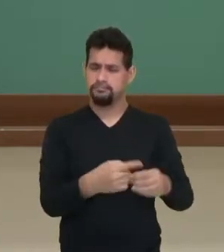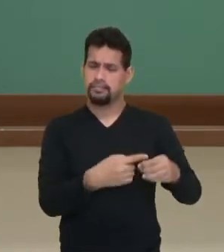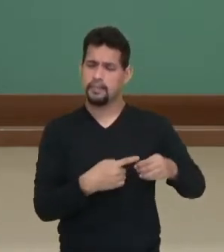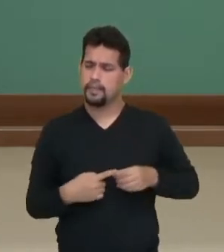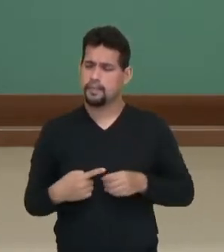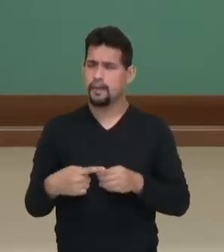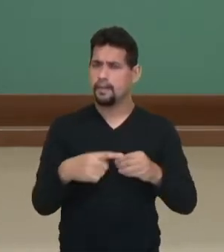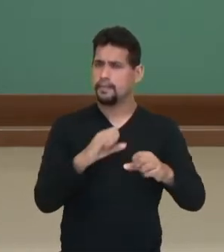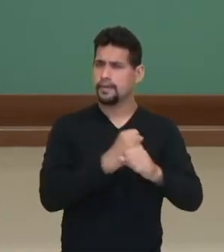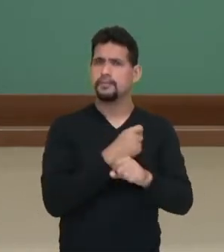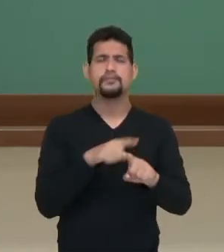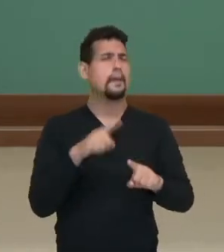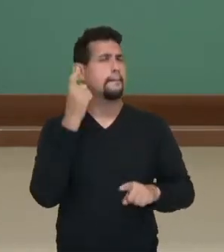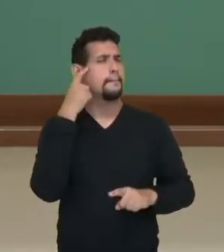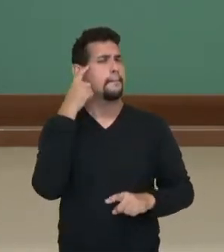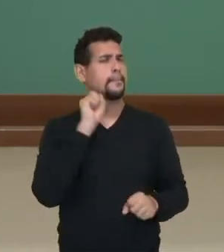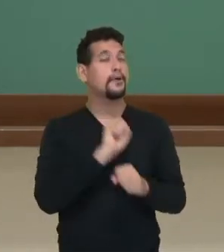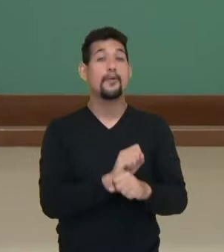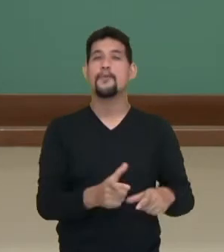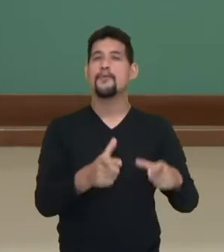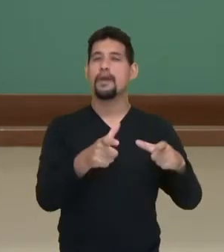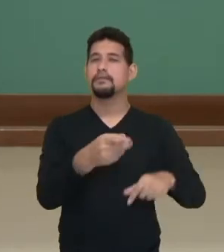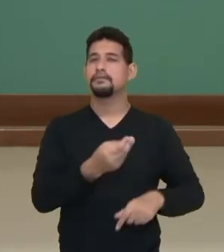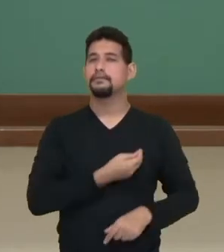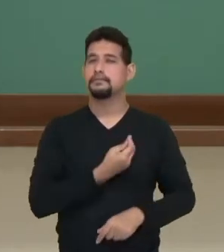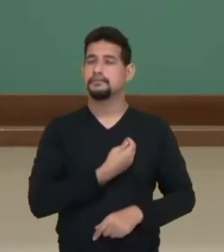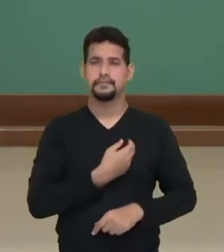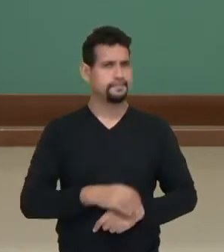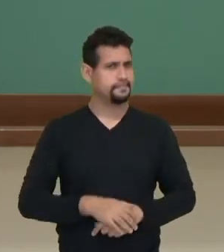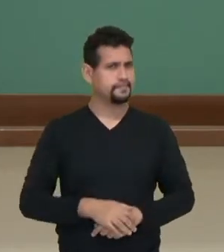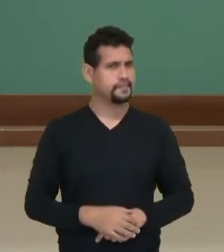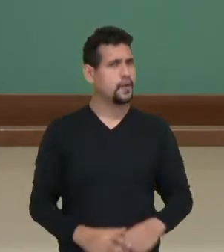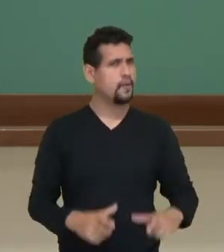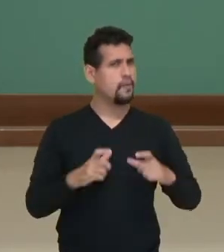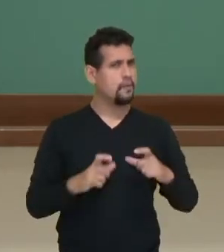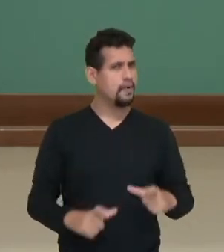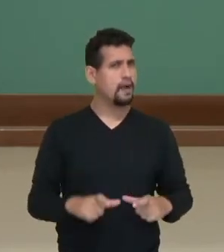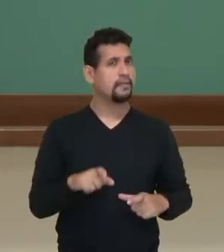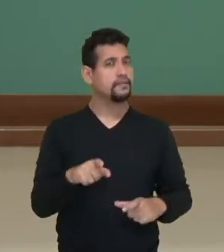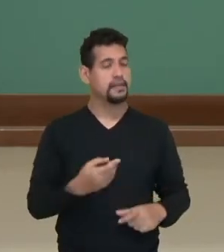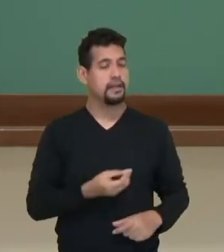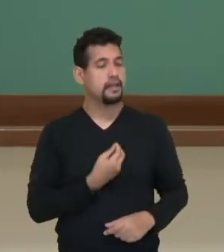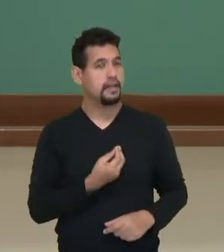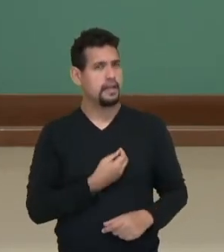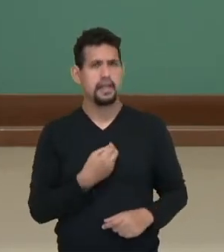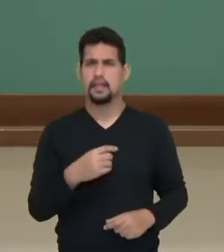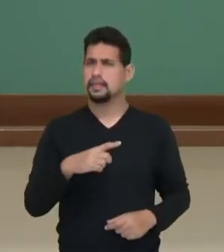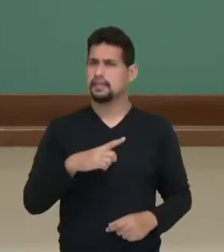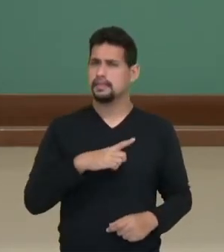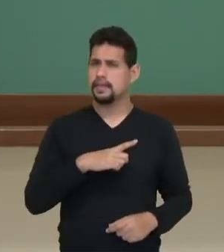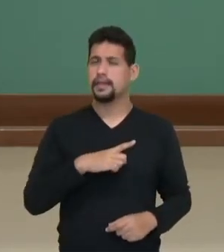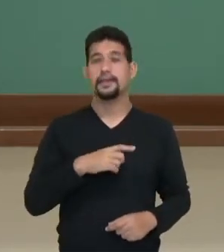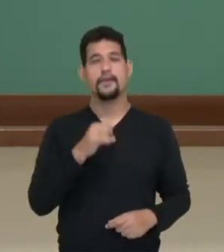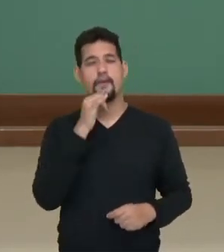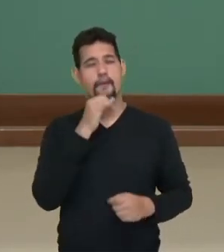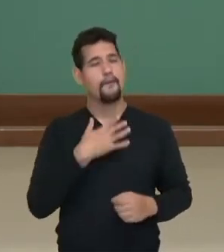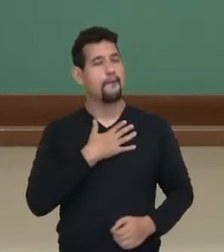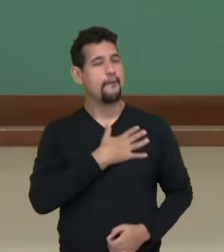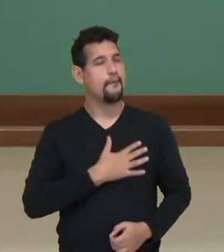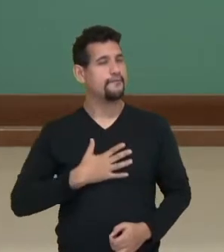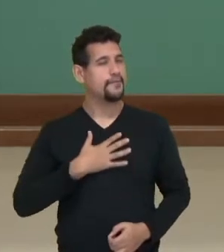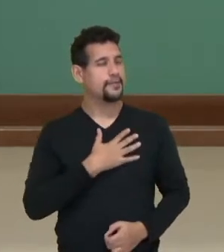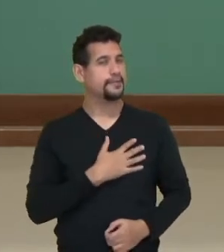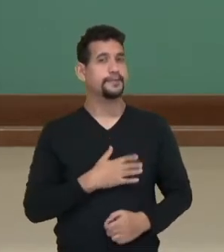para pensar sobre o espaço aonde você vive? Será que o lugar aonde você mora, ele oferece conforto?